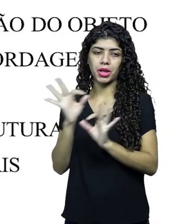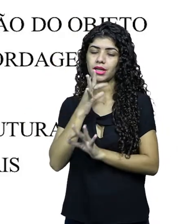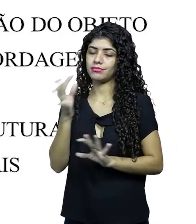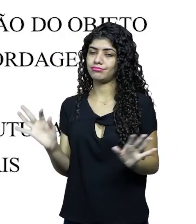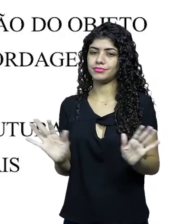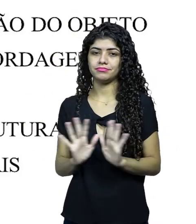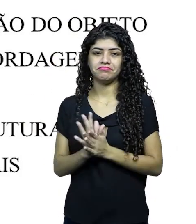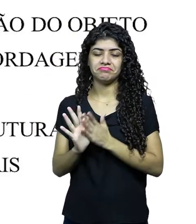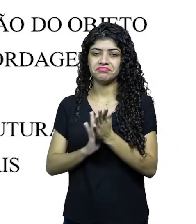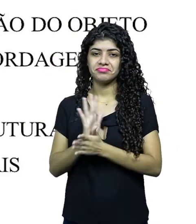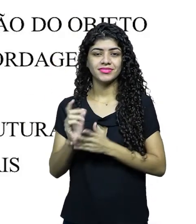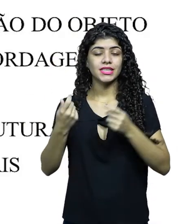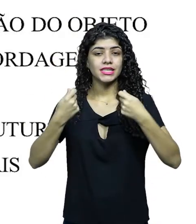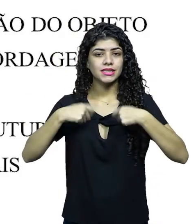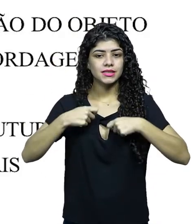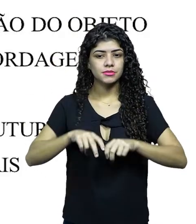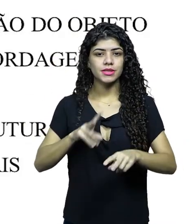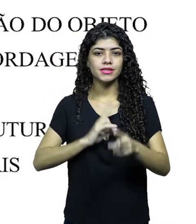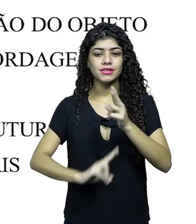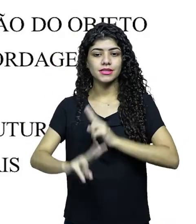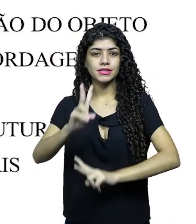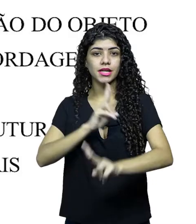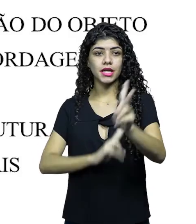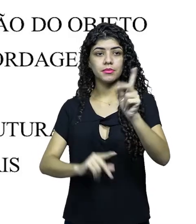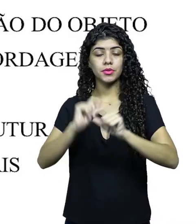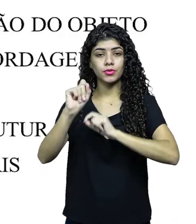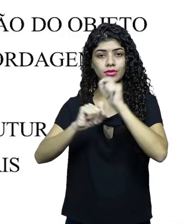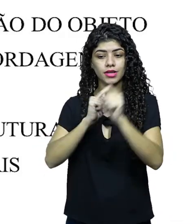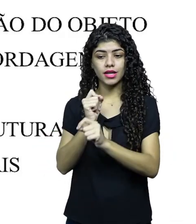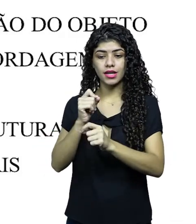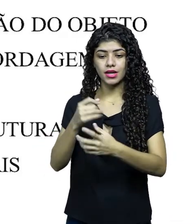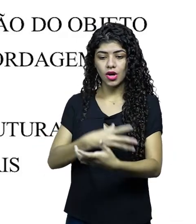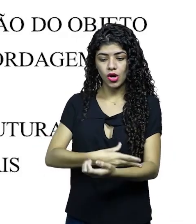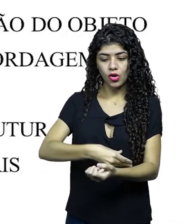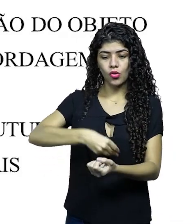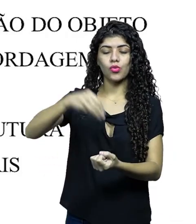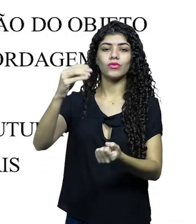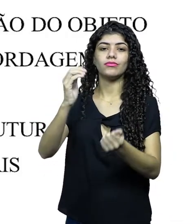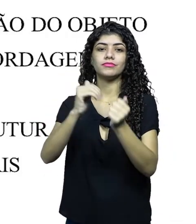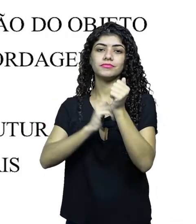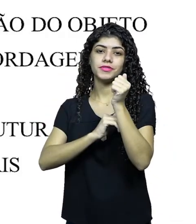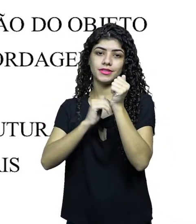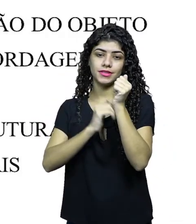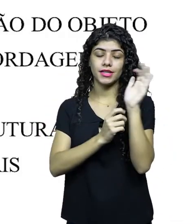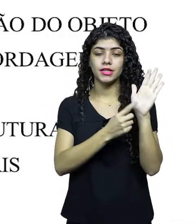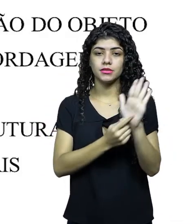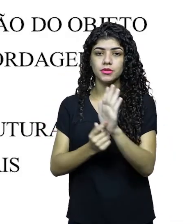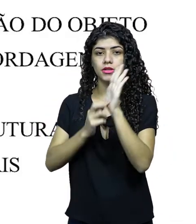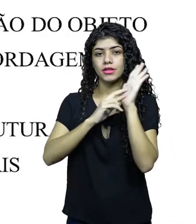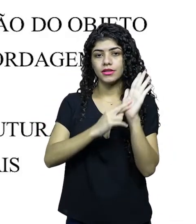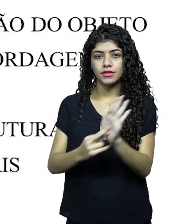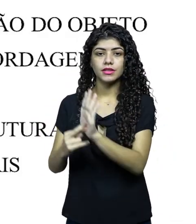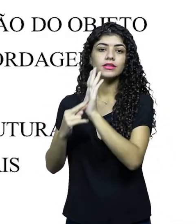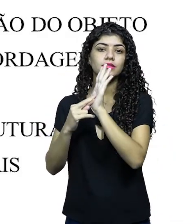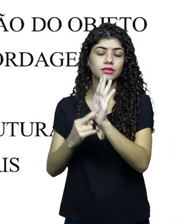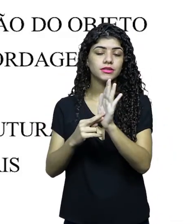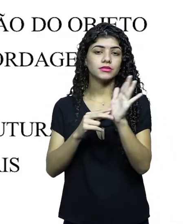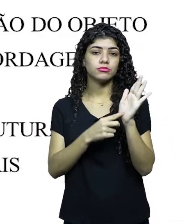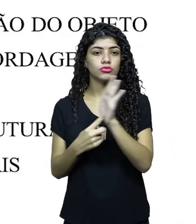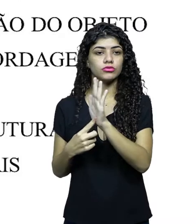ideia tão nova que ninguém nunca tenha feito nada. Então, a gente sempre tem que tirar aí da nossa manga as nossas referências,